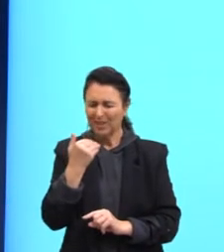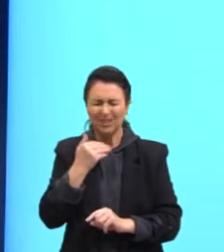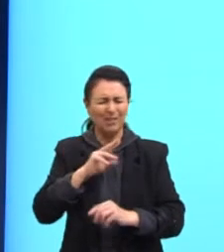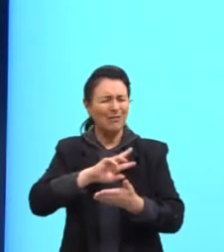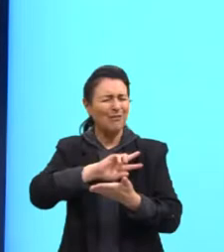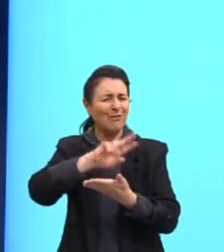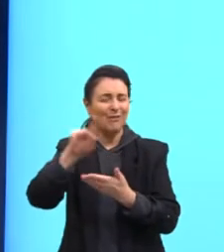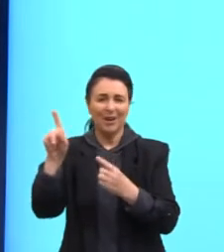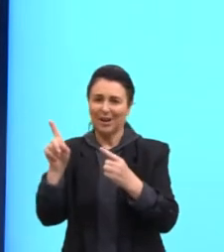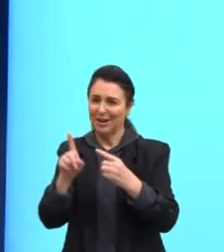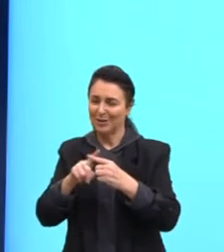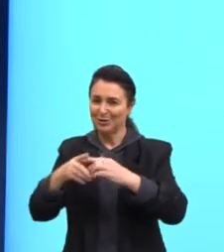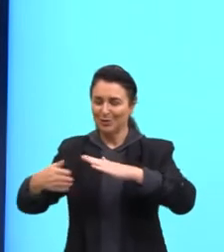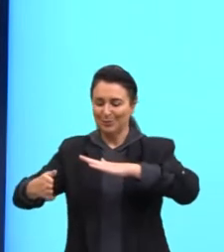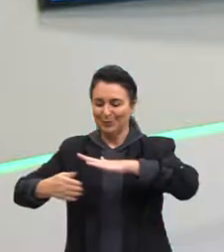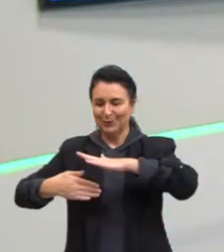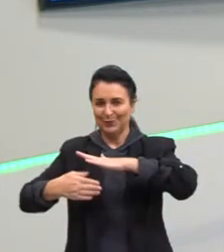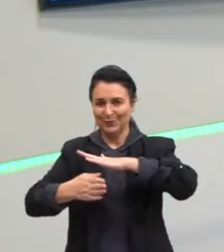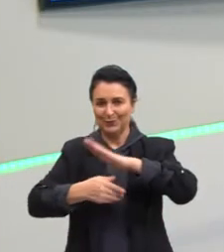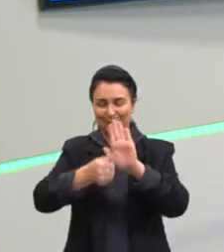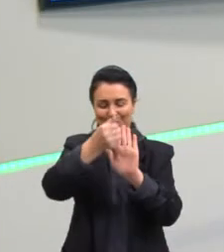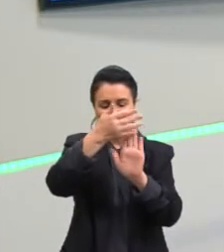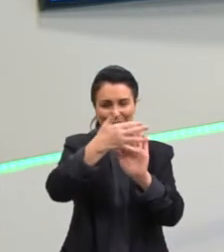classificações.